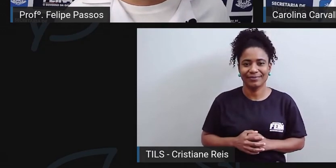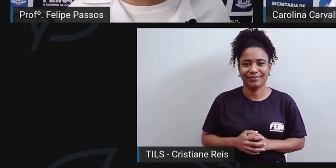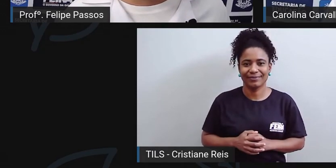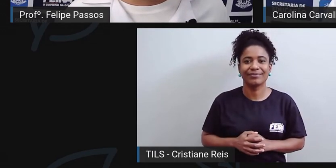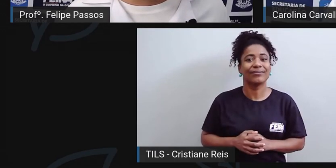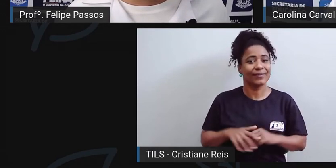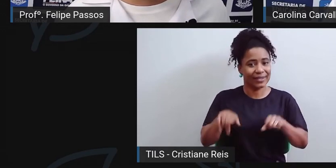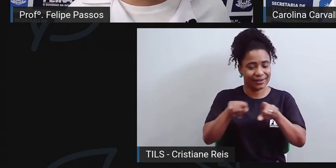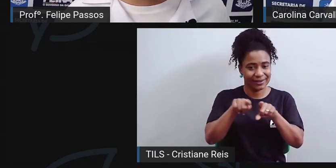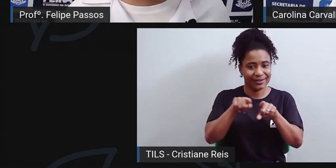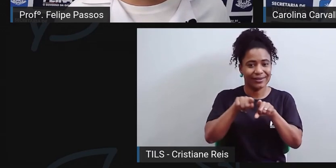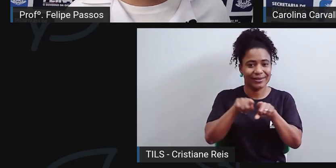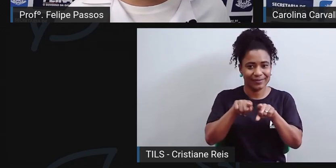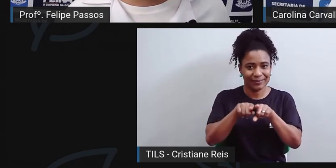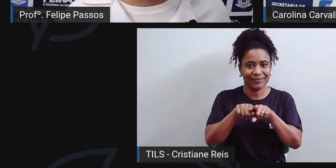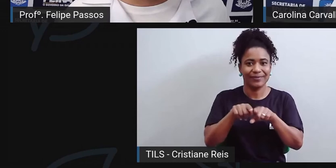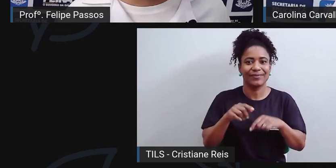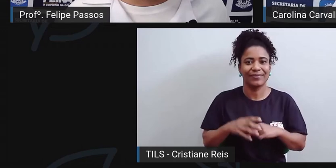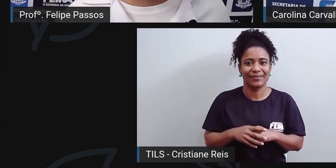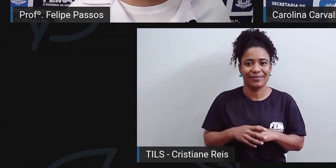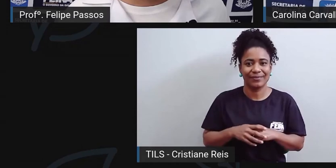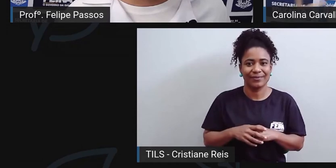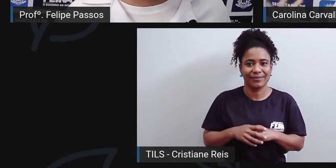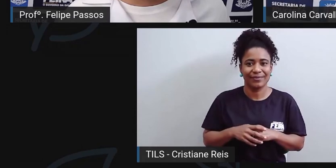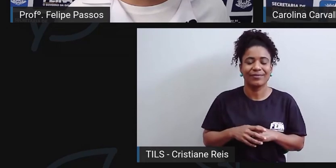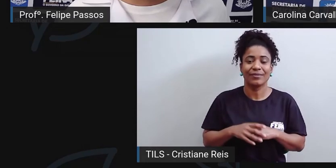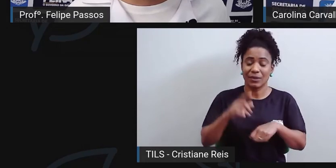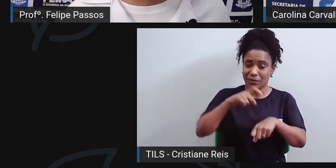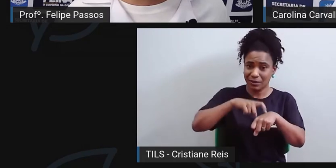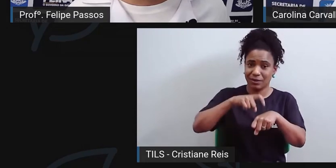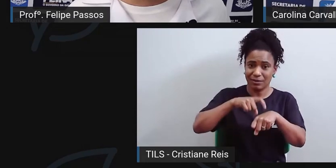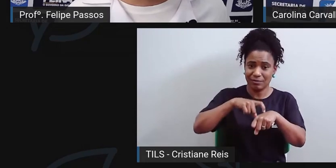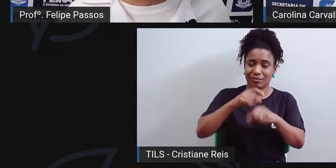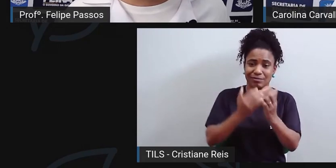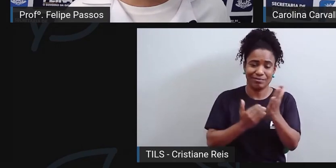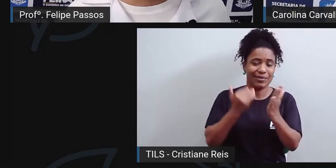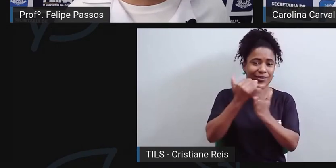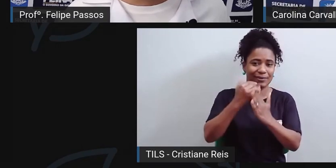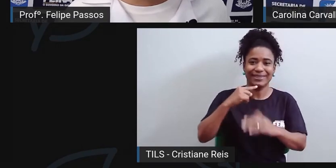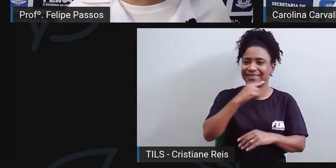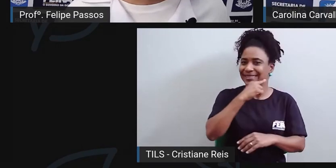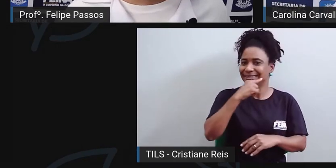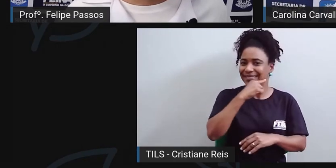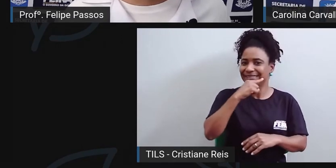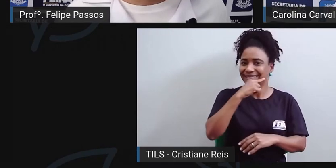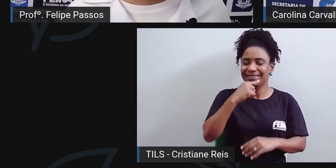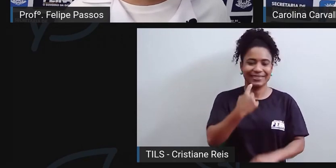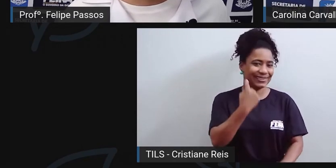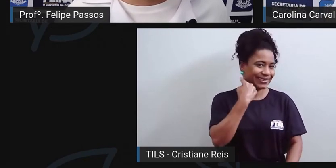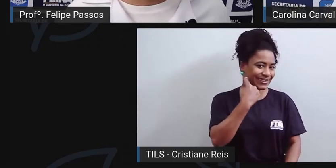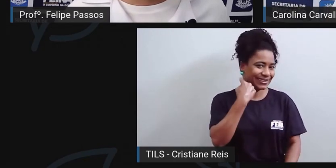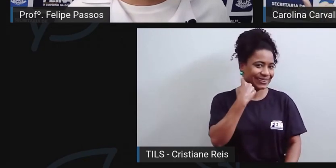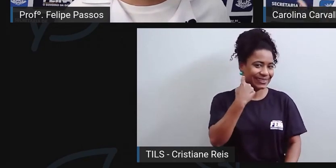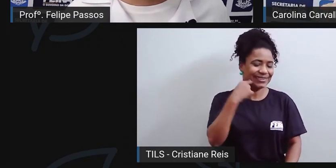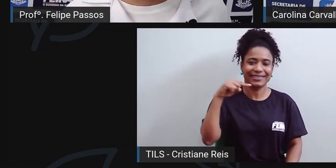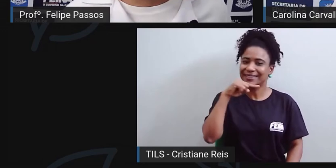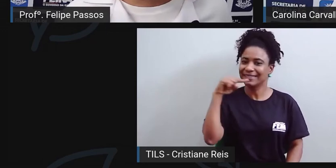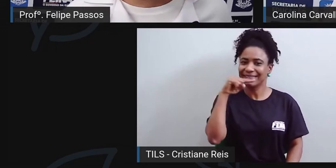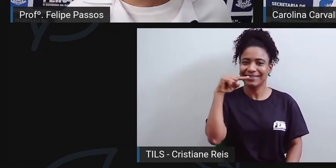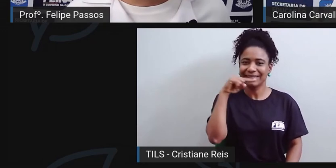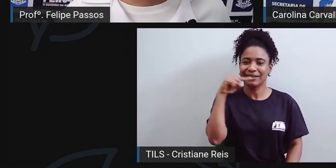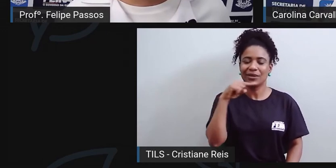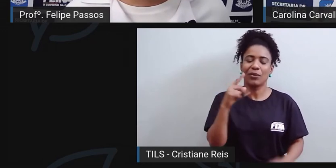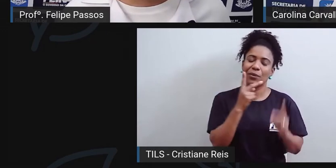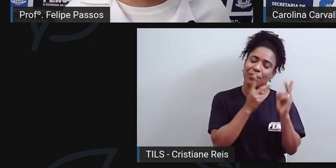consegue também ter um tempo maior, né? Da gente fazer essa higienização e é importante a gente dormir